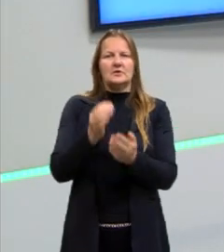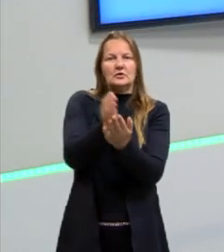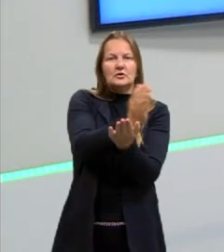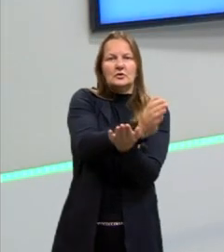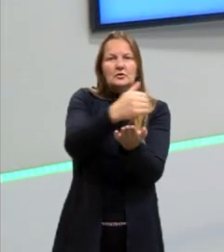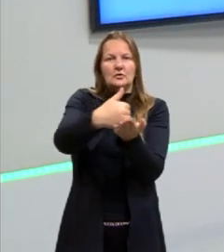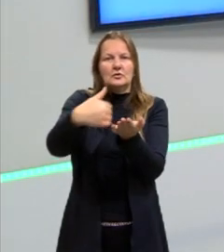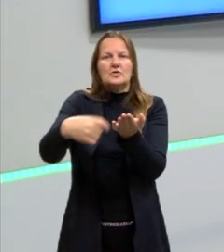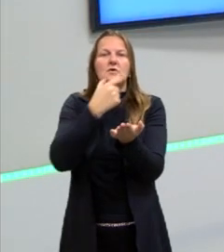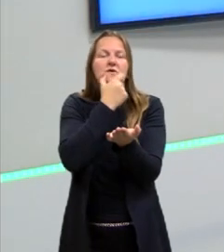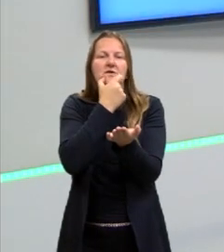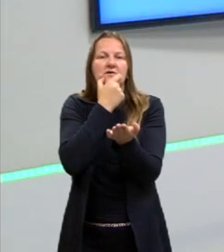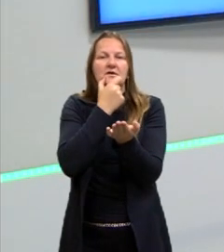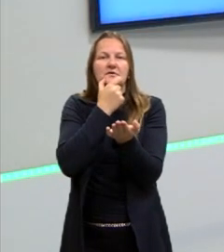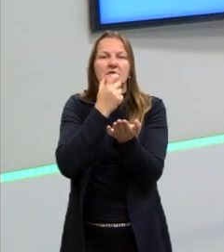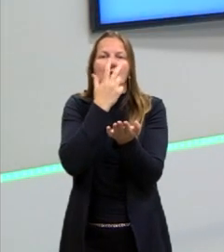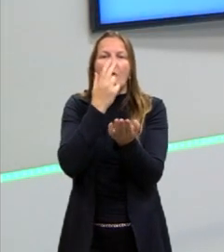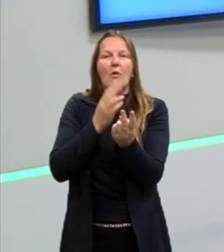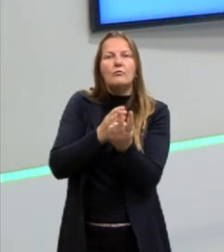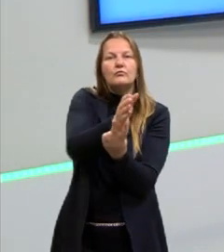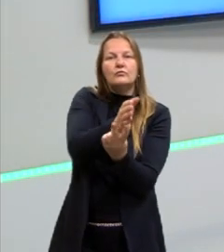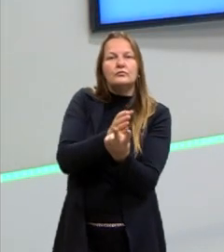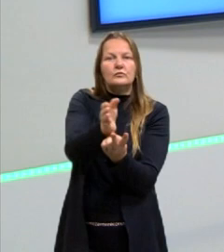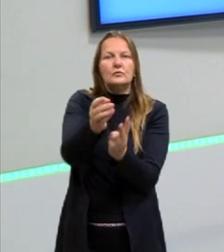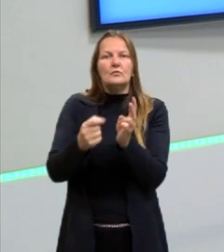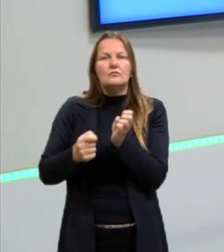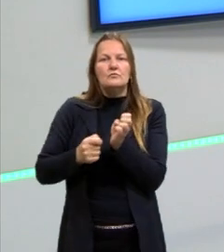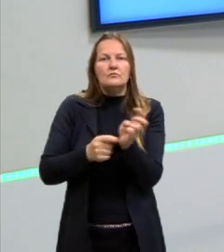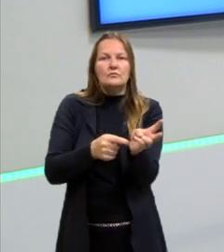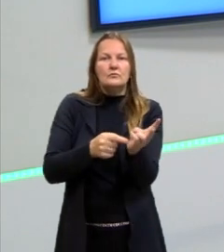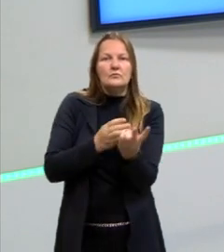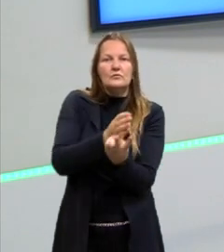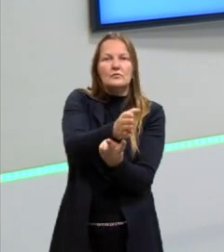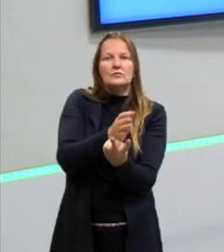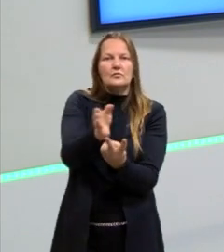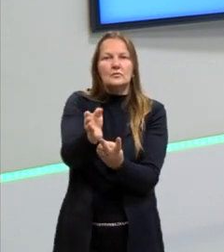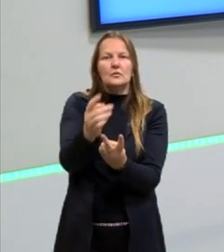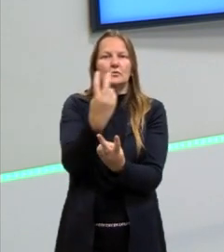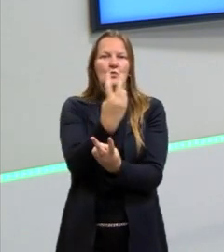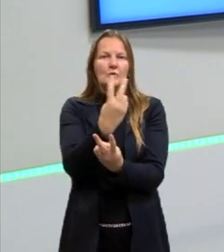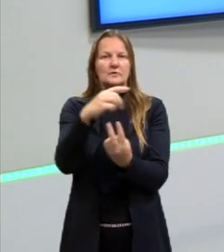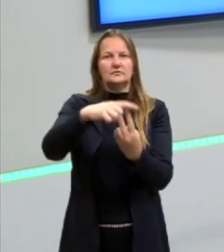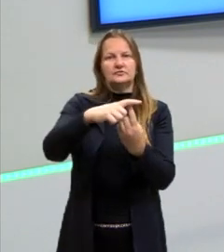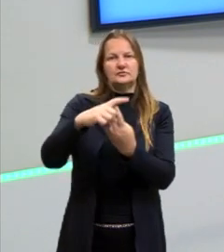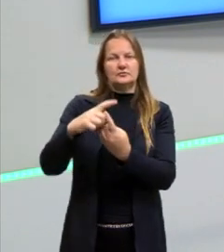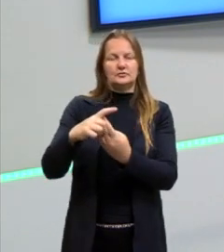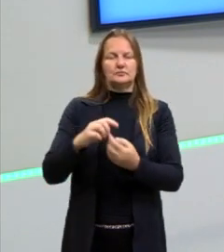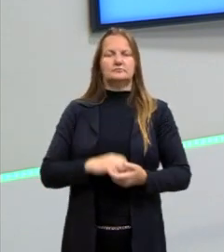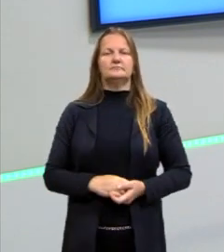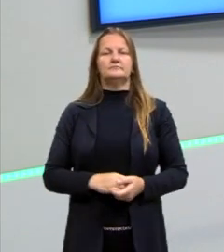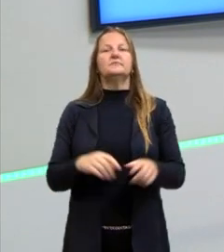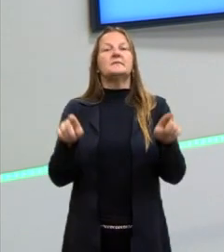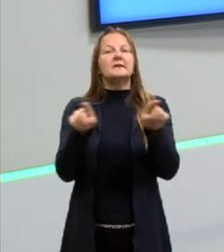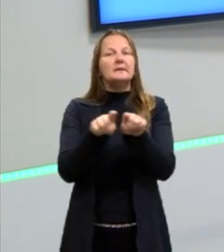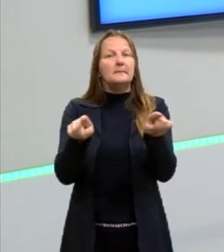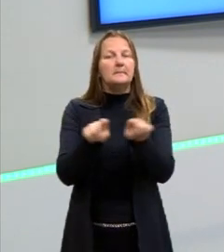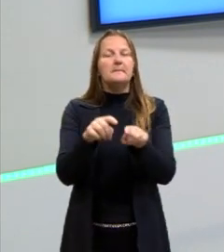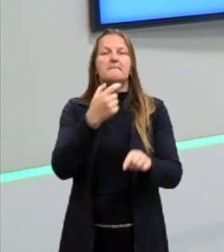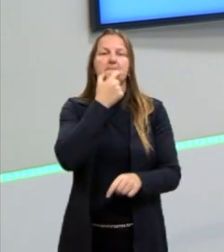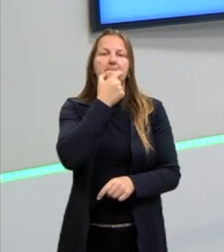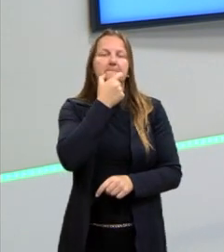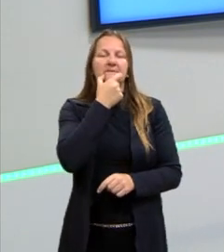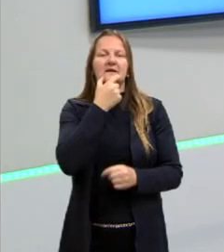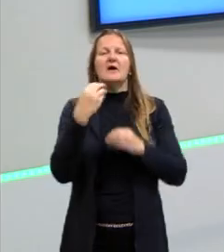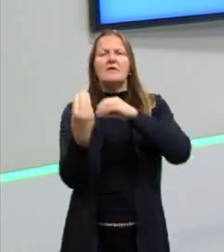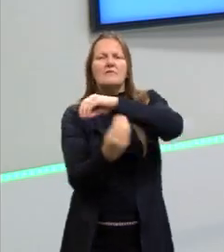meio que bipartidária, entre liberais e conservadores. Também, a Inglaterra vai se envolver em algumas